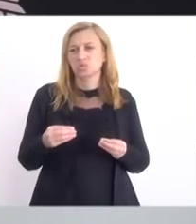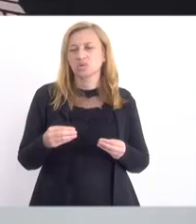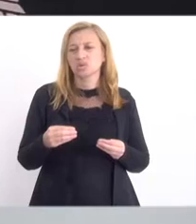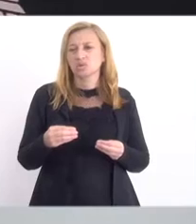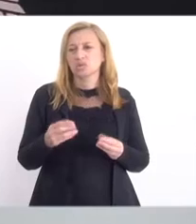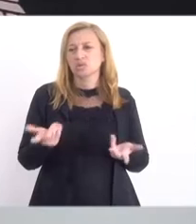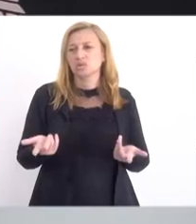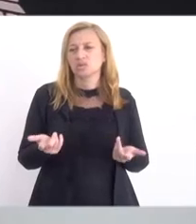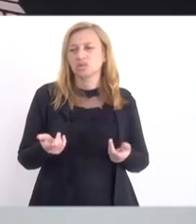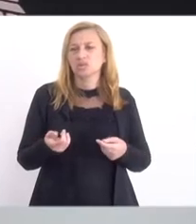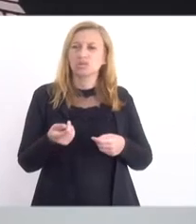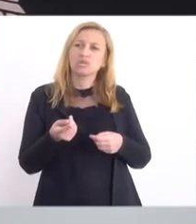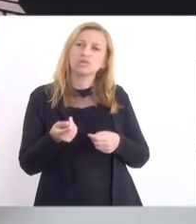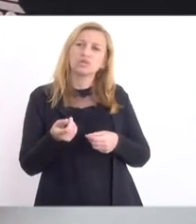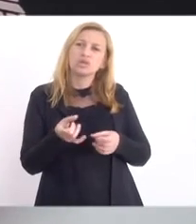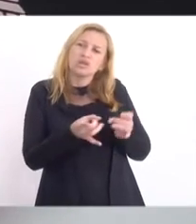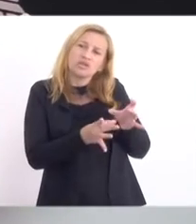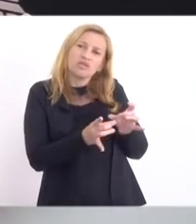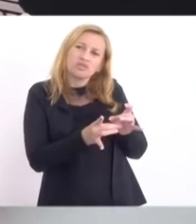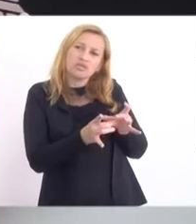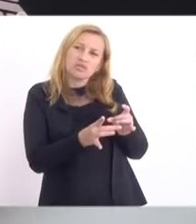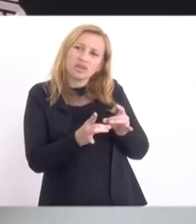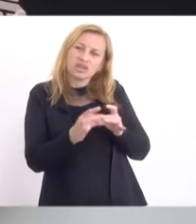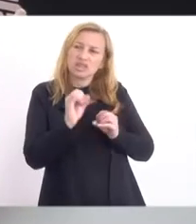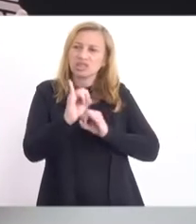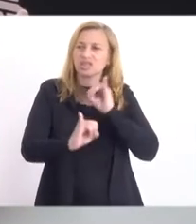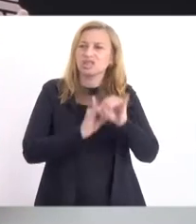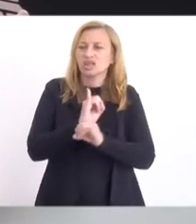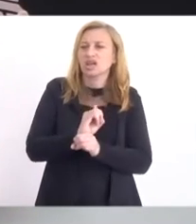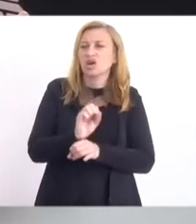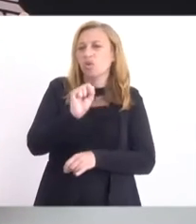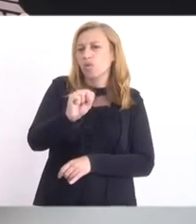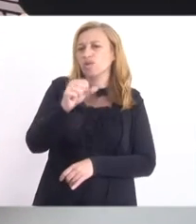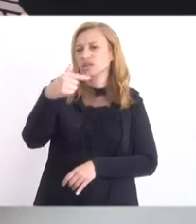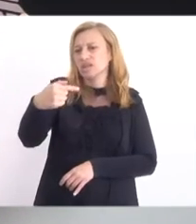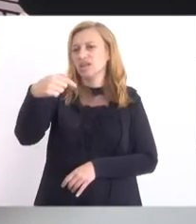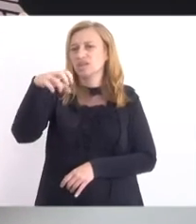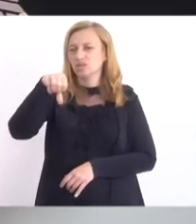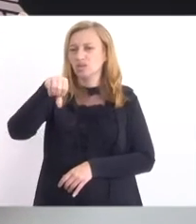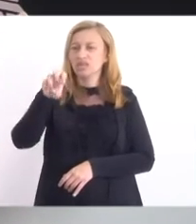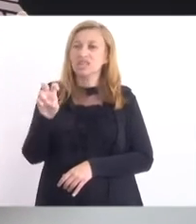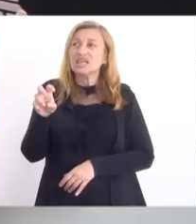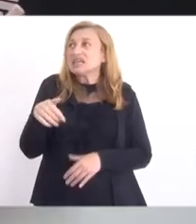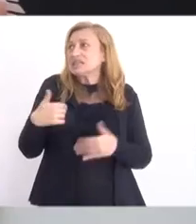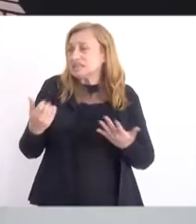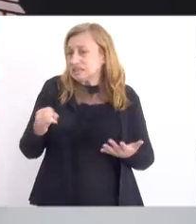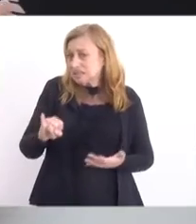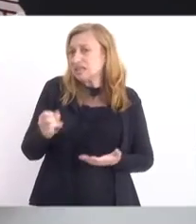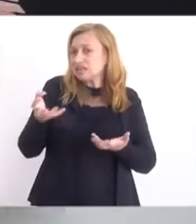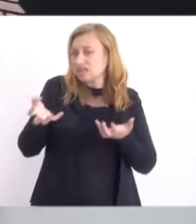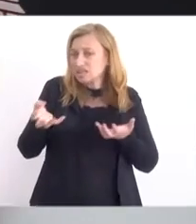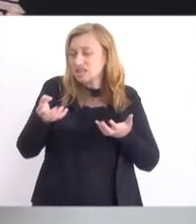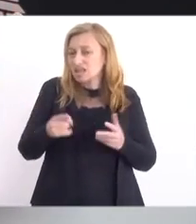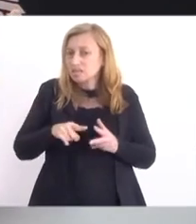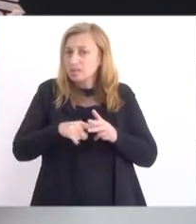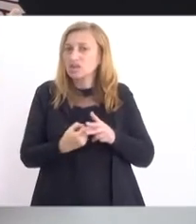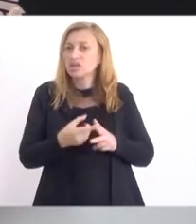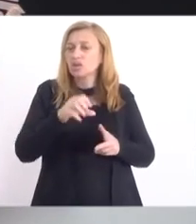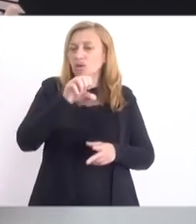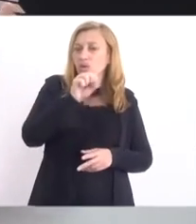internet de comércio eletrônico. E a lei do comércio eletrônico é 8795. Se ele quisesse mexer no